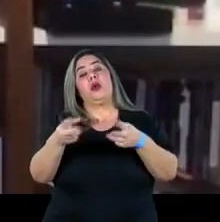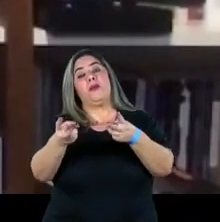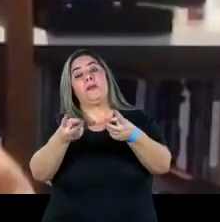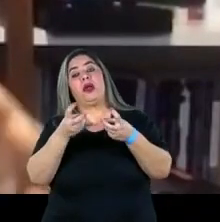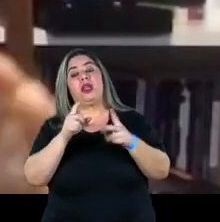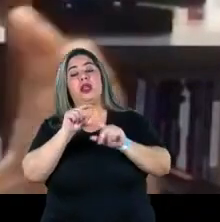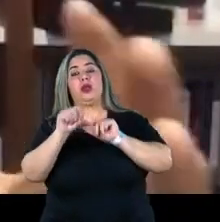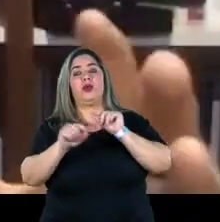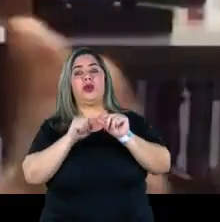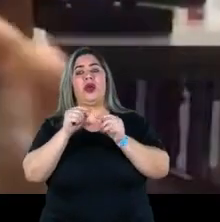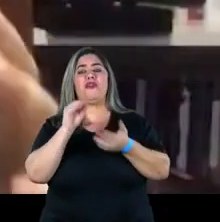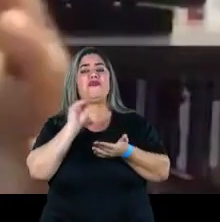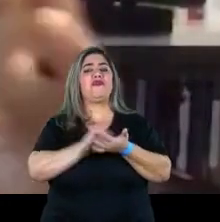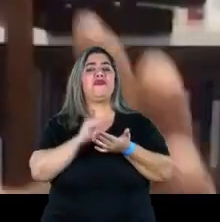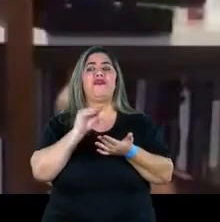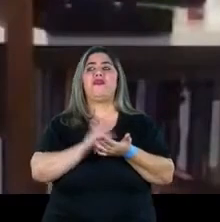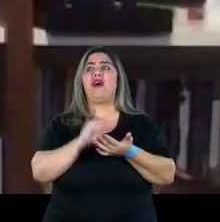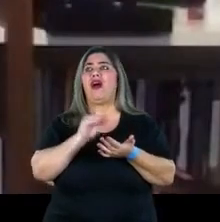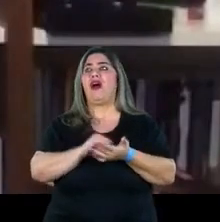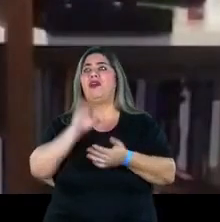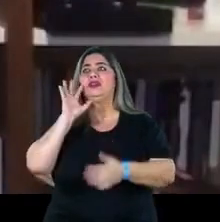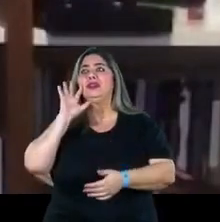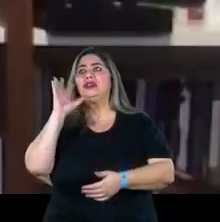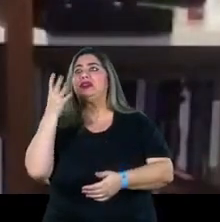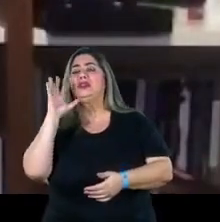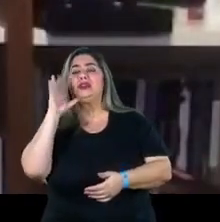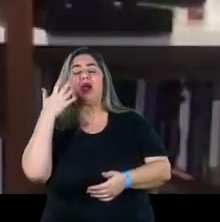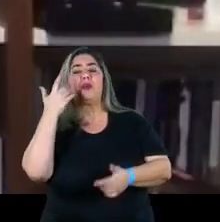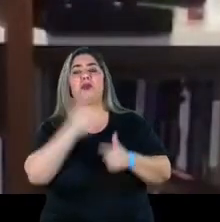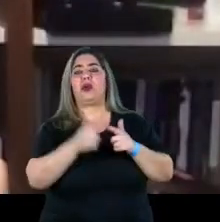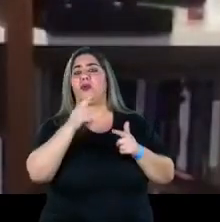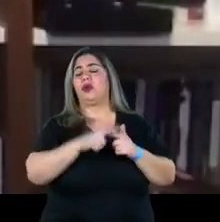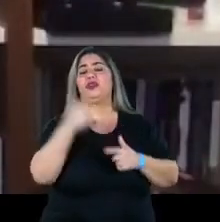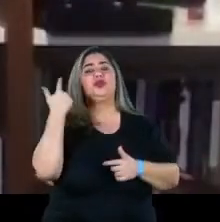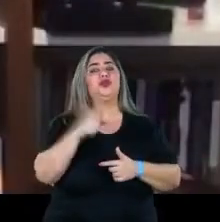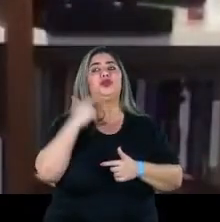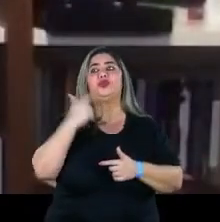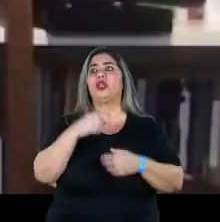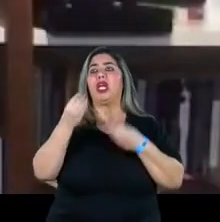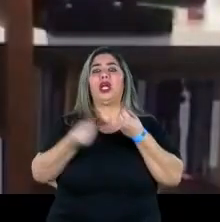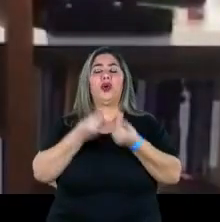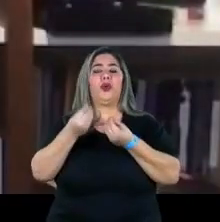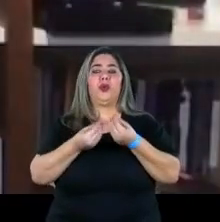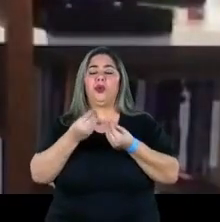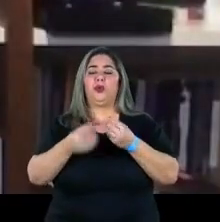carência de soluções, por quê? Porque há um